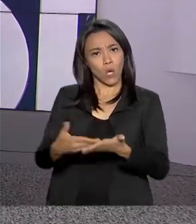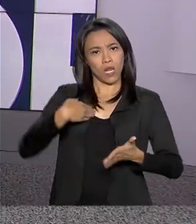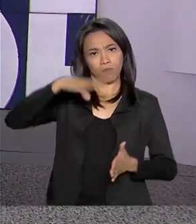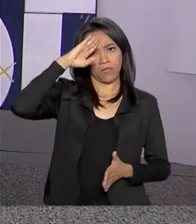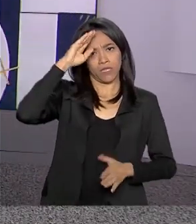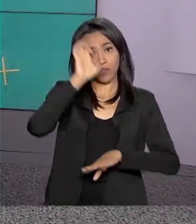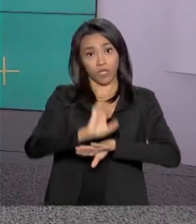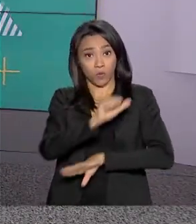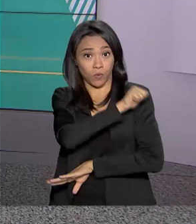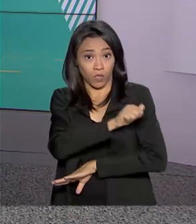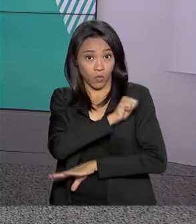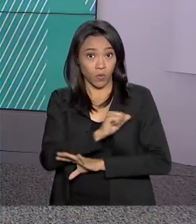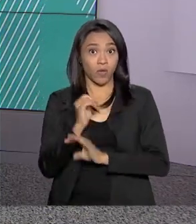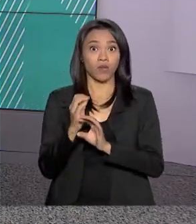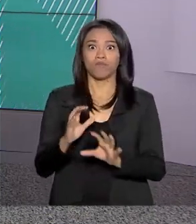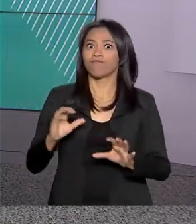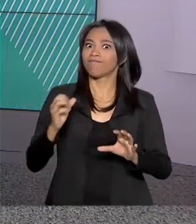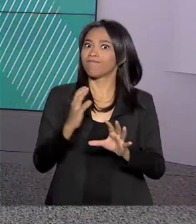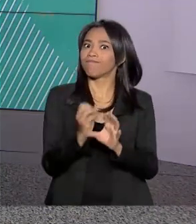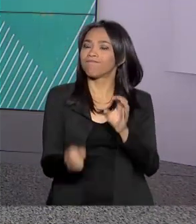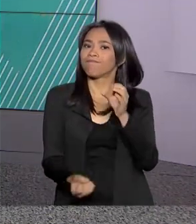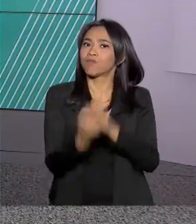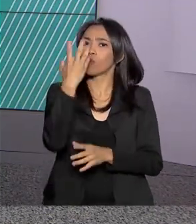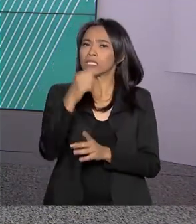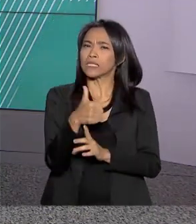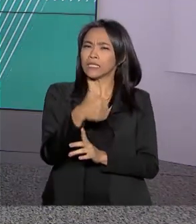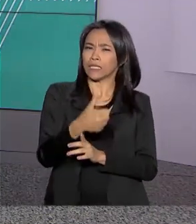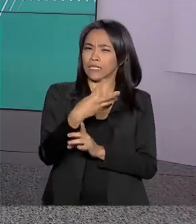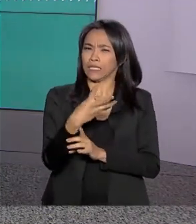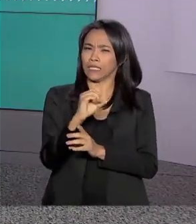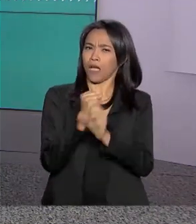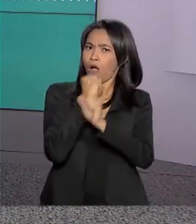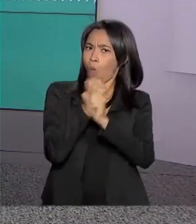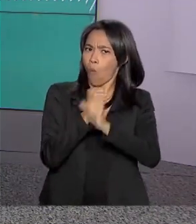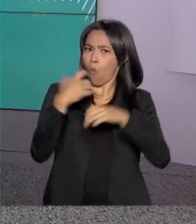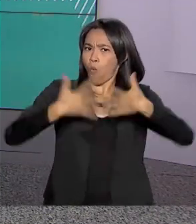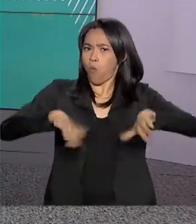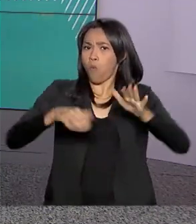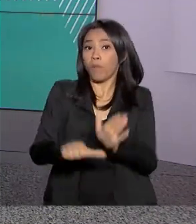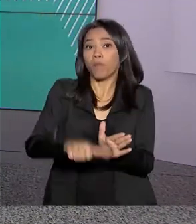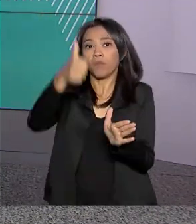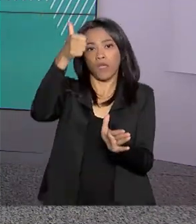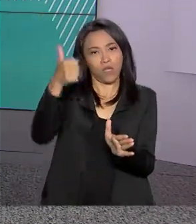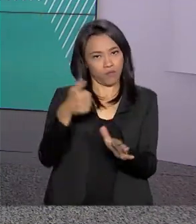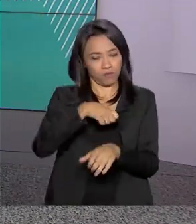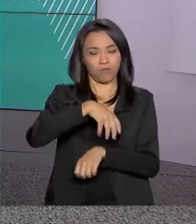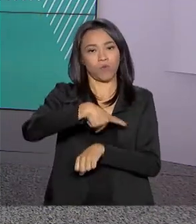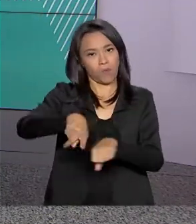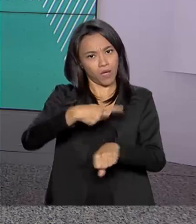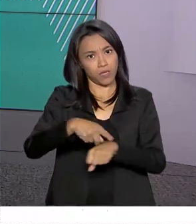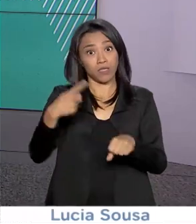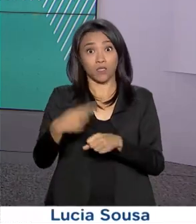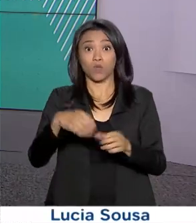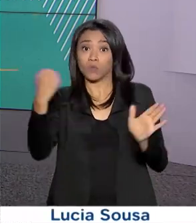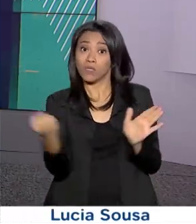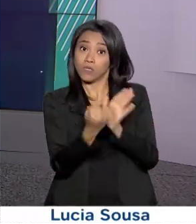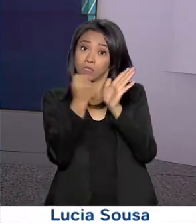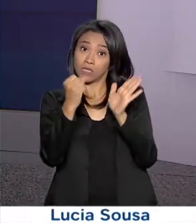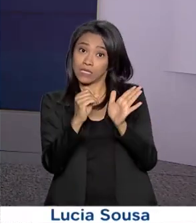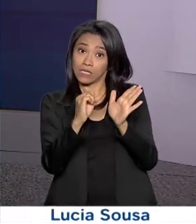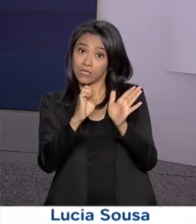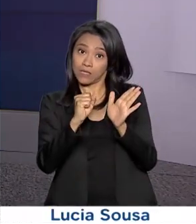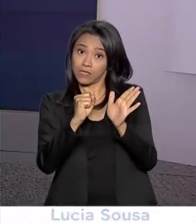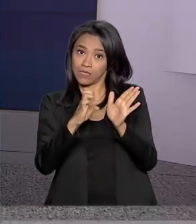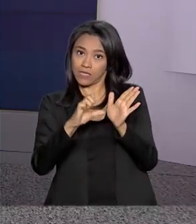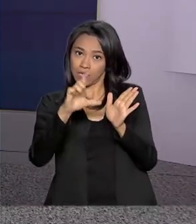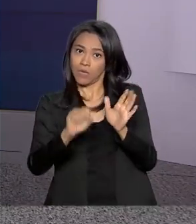completando 130 anos. Foi o primeiro criado no país. Um selo e uma medalha comemorativa foram lançados e o presidente